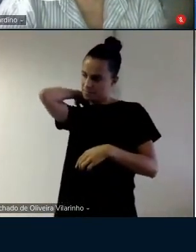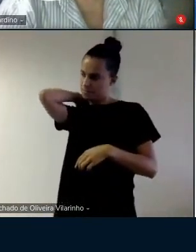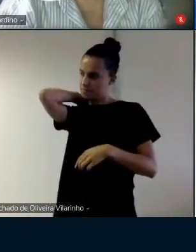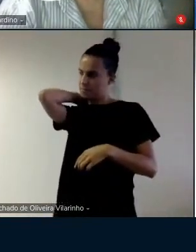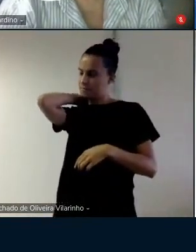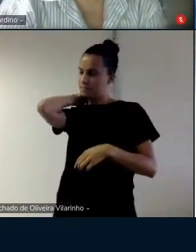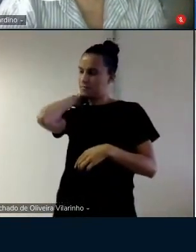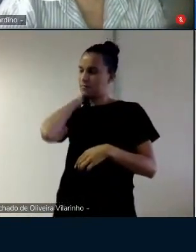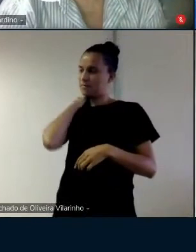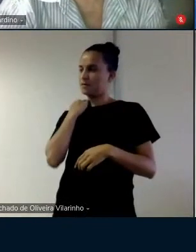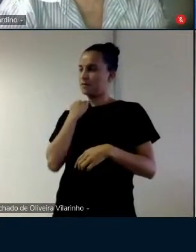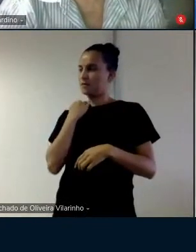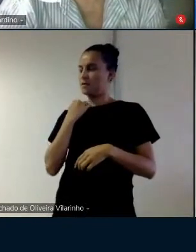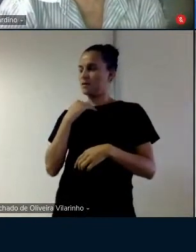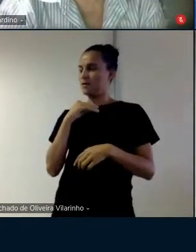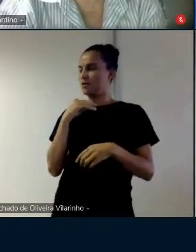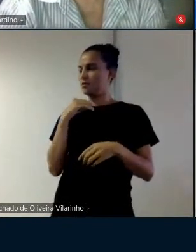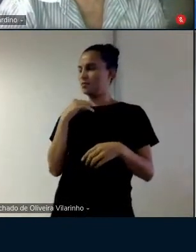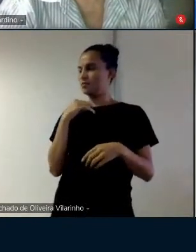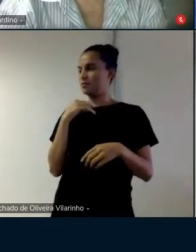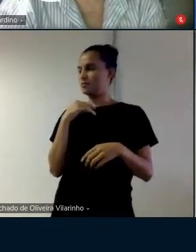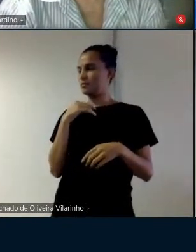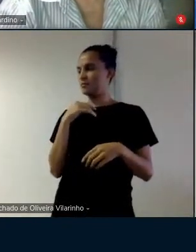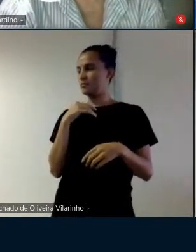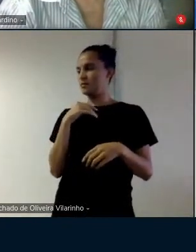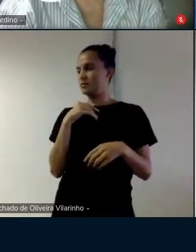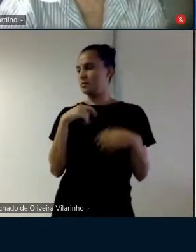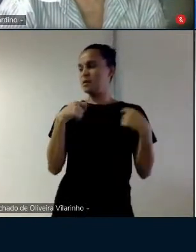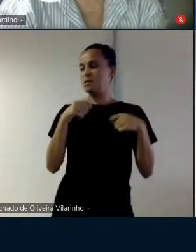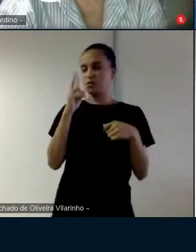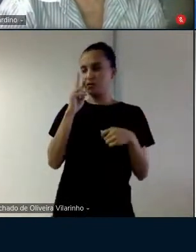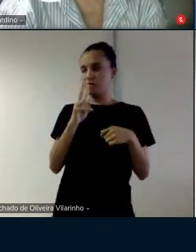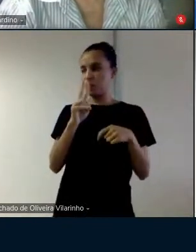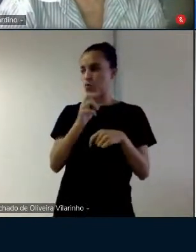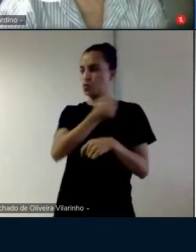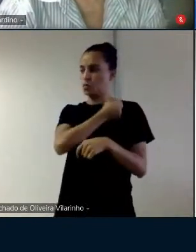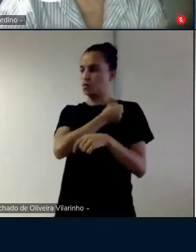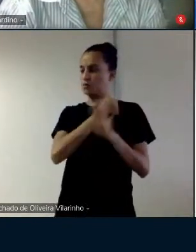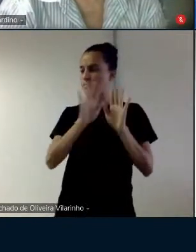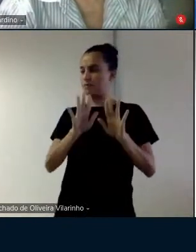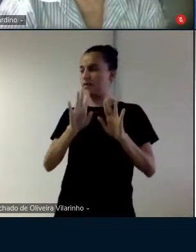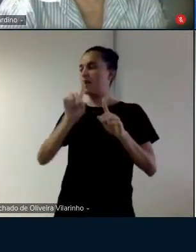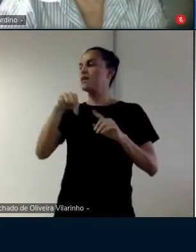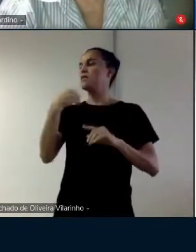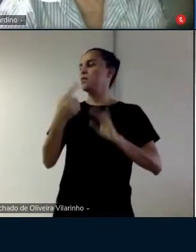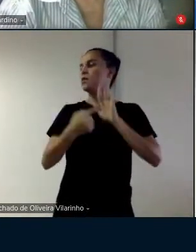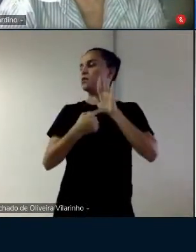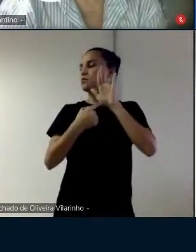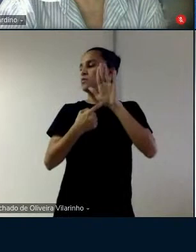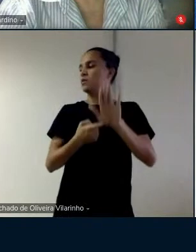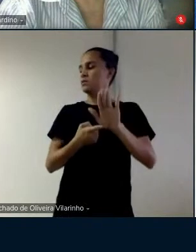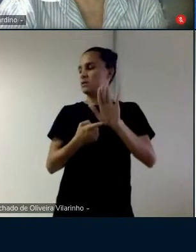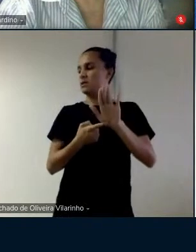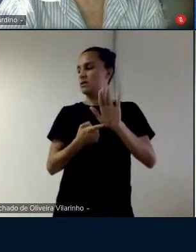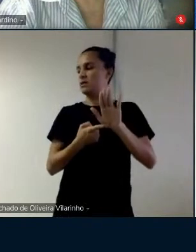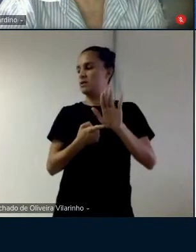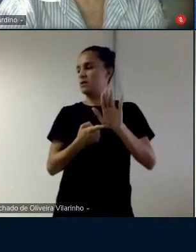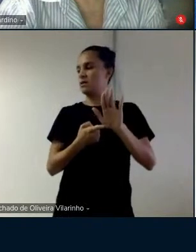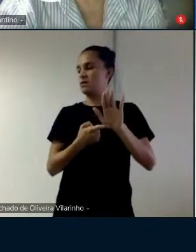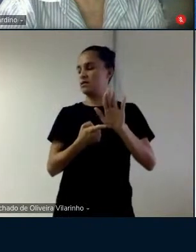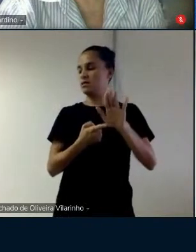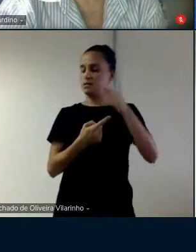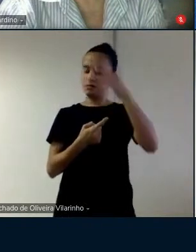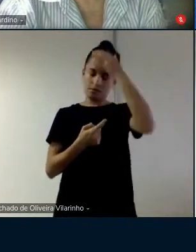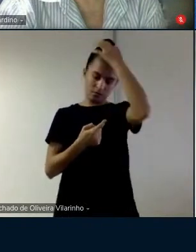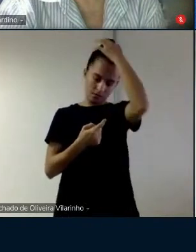eu não sei porque eu não vou todas as vezes que eu vou ler tinha de olhar no livro depois você apresenta tem uma distinção